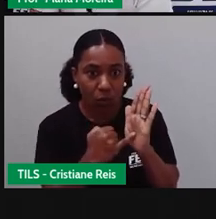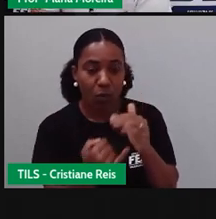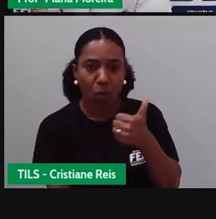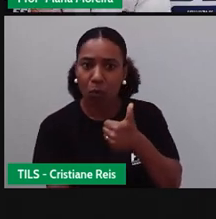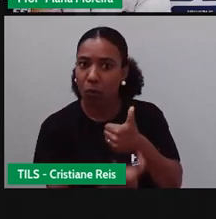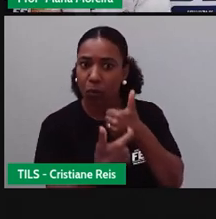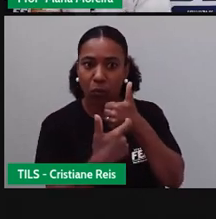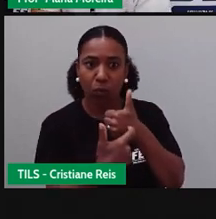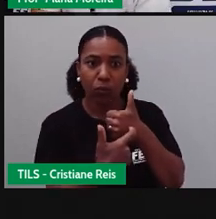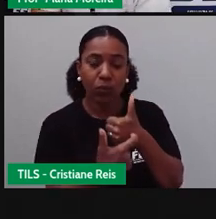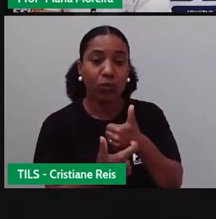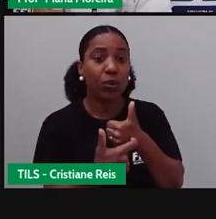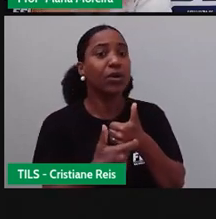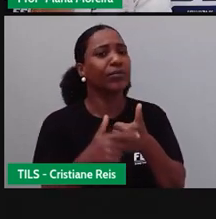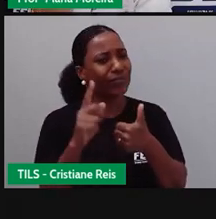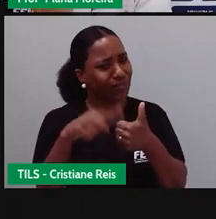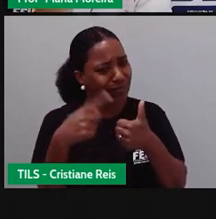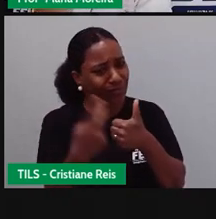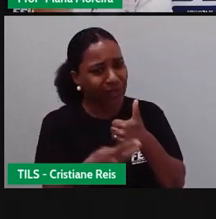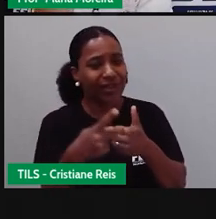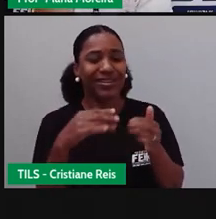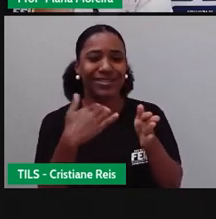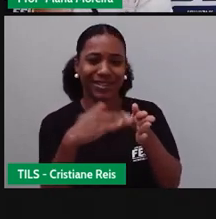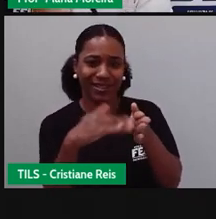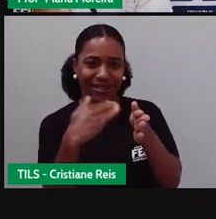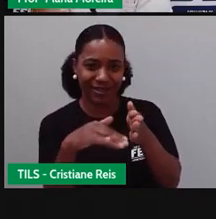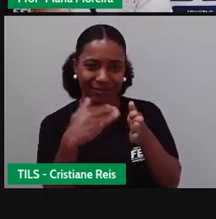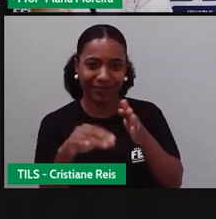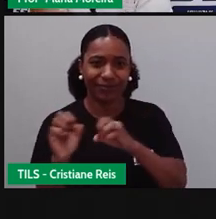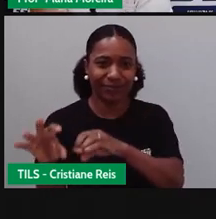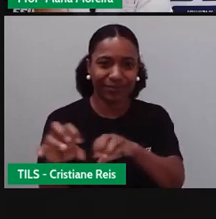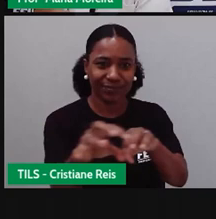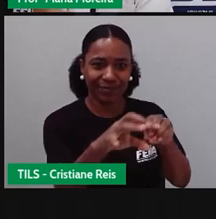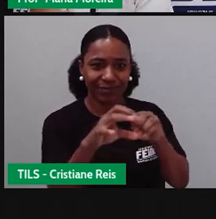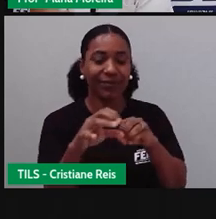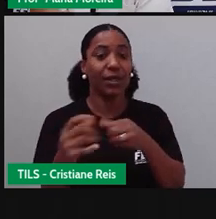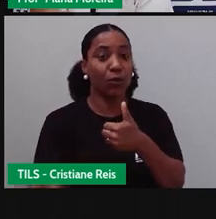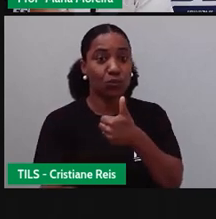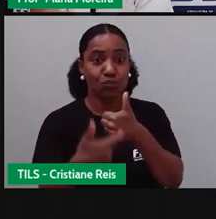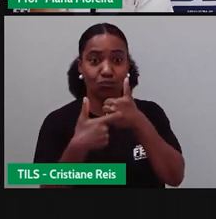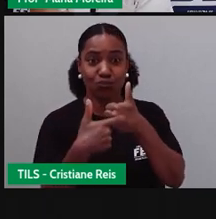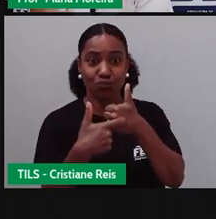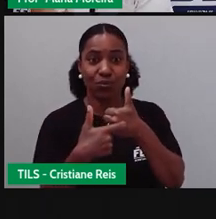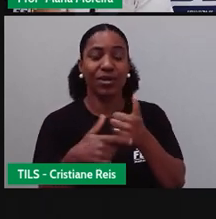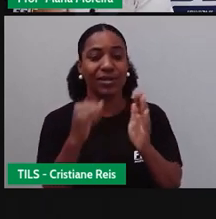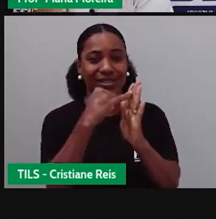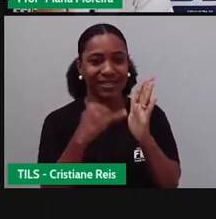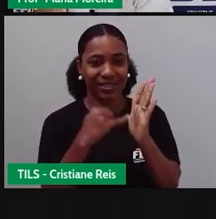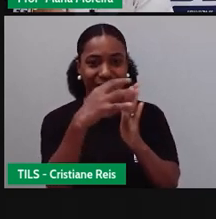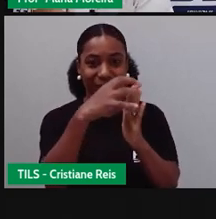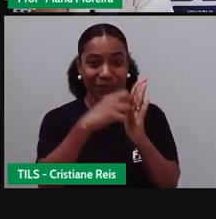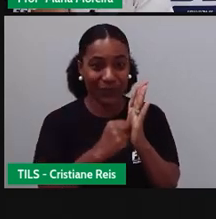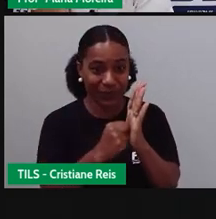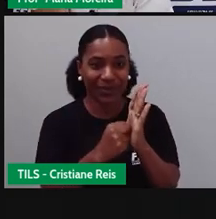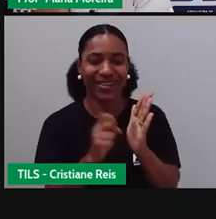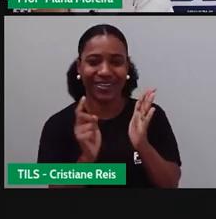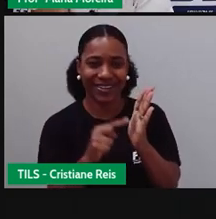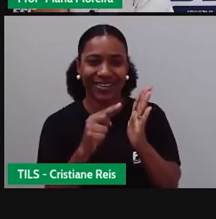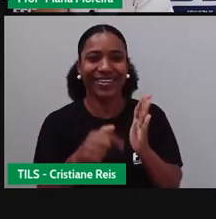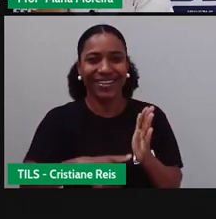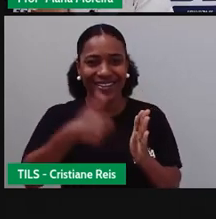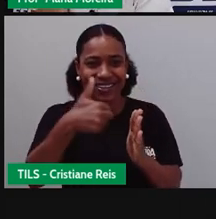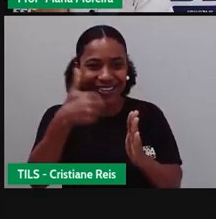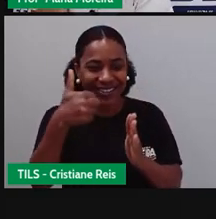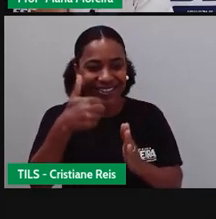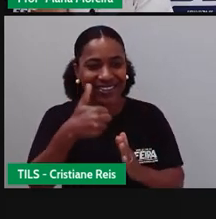não? Ah, tá esperando o quê, gente? Olha, bora? Se inscrevendo aqui no canal da Seduc. Ativa o sininho pra receber a